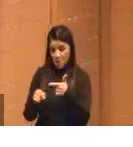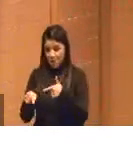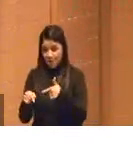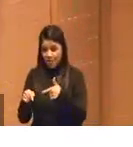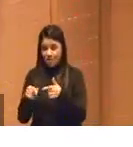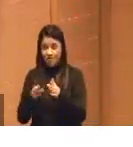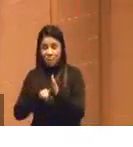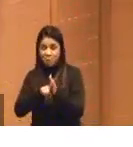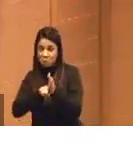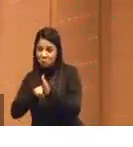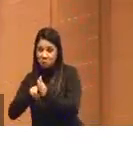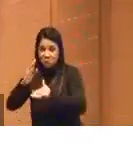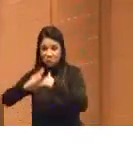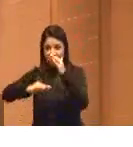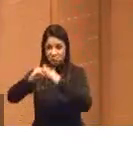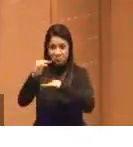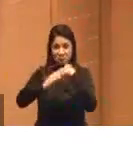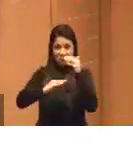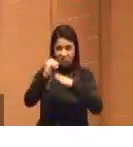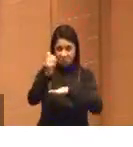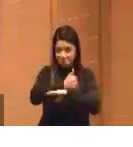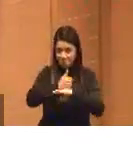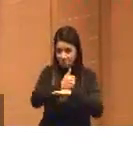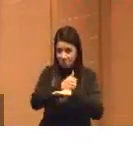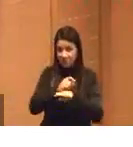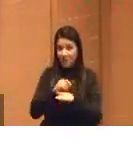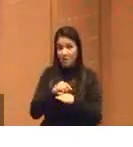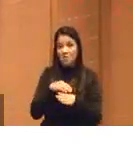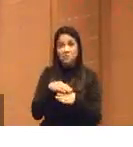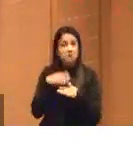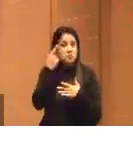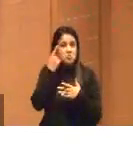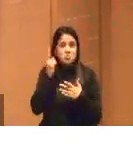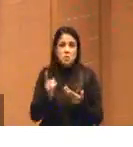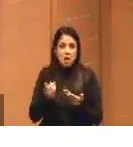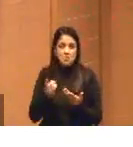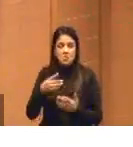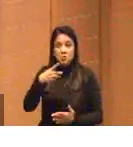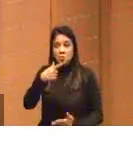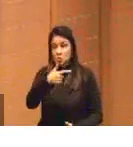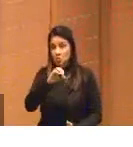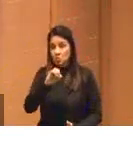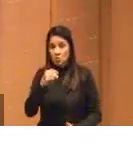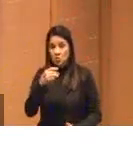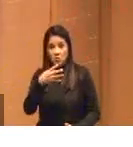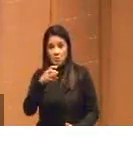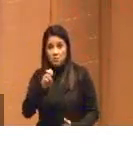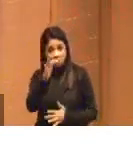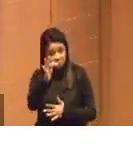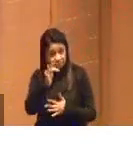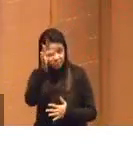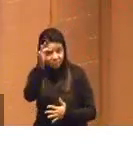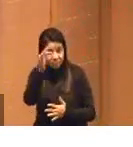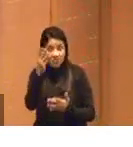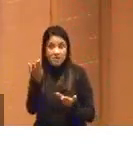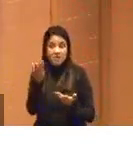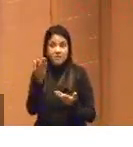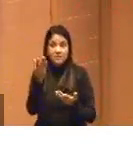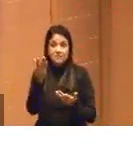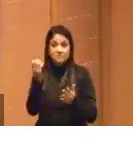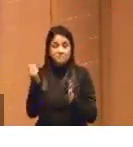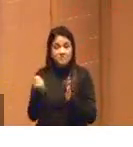especialista, e aí a gente não sabe que ponto vai ser esse 2045, que a gente chama de